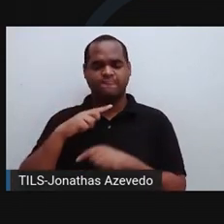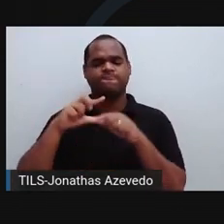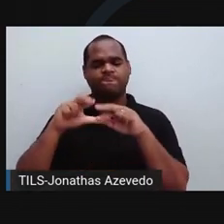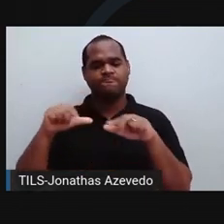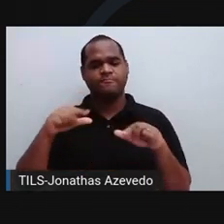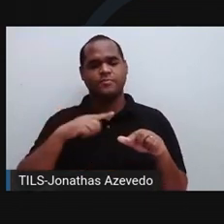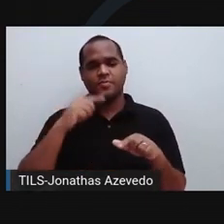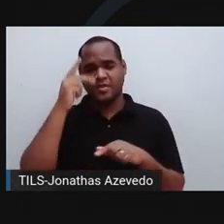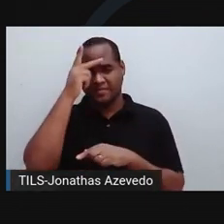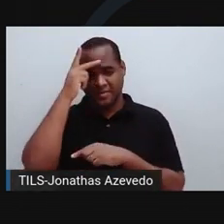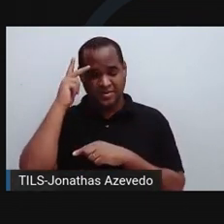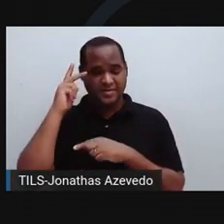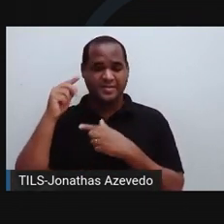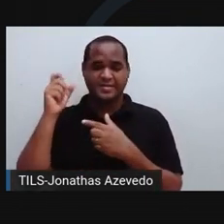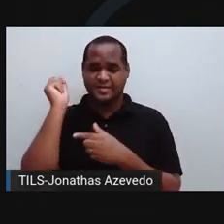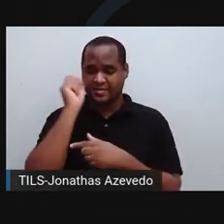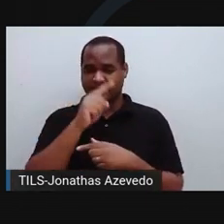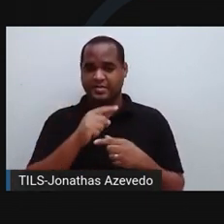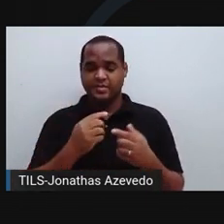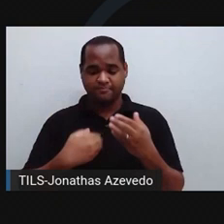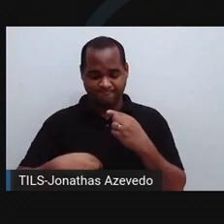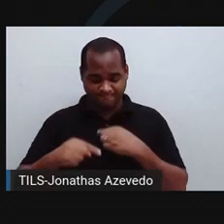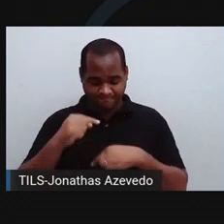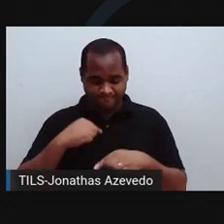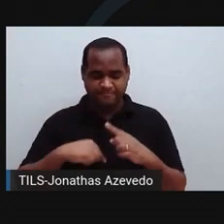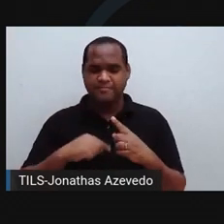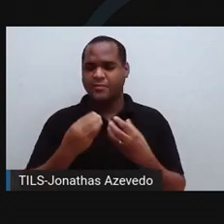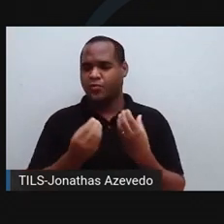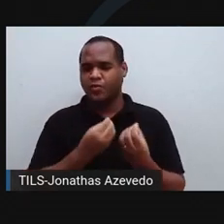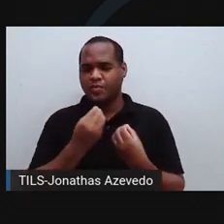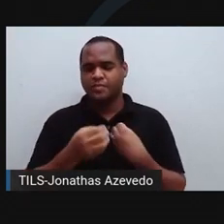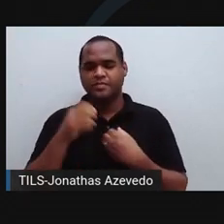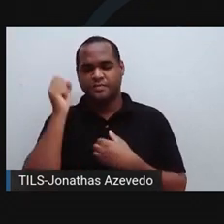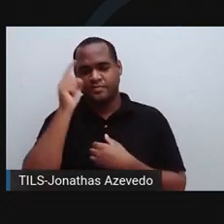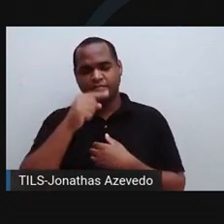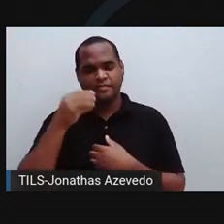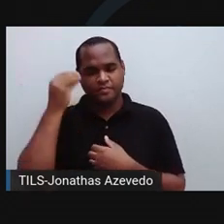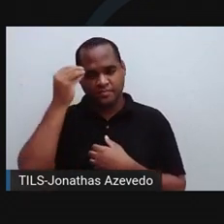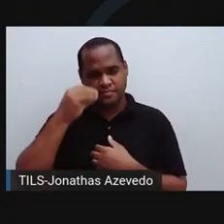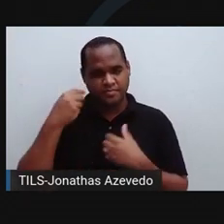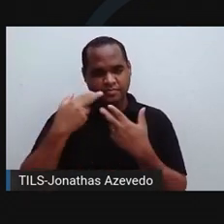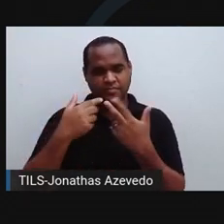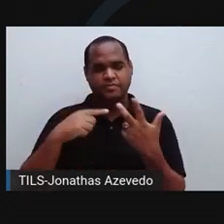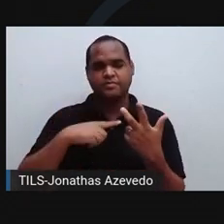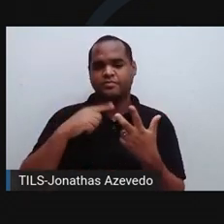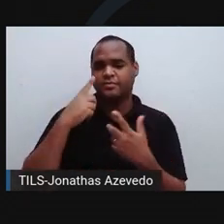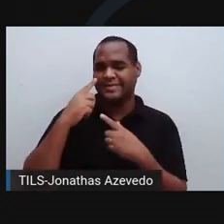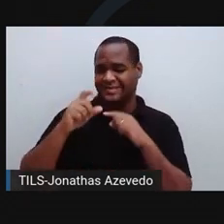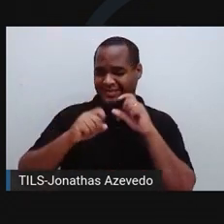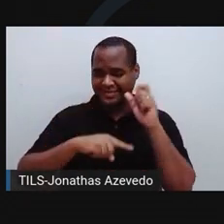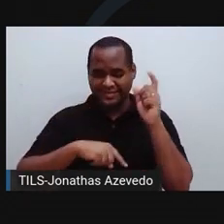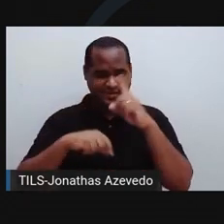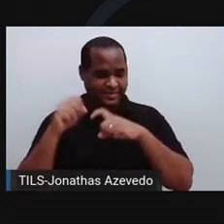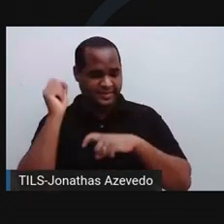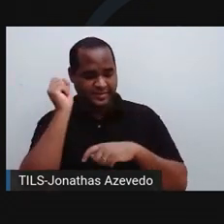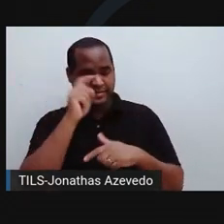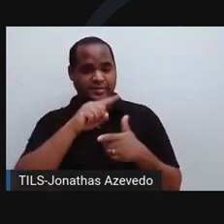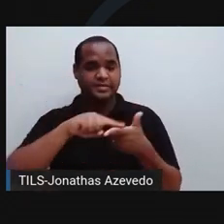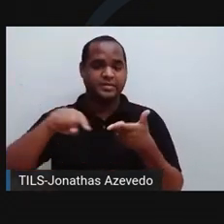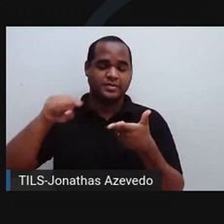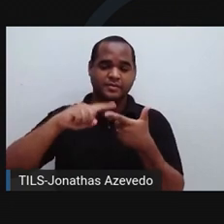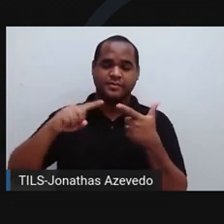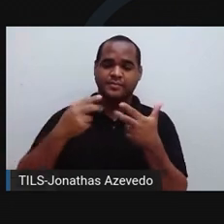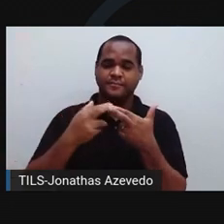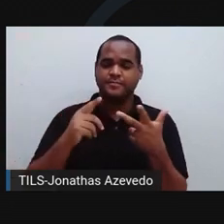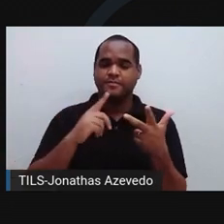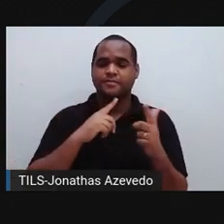as pessoas estão com fungo no organismo, mas não desenvolveram a infecção. Essas experiências deixam claro que há um monte de obstáculo para identificar, controlar